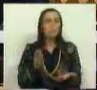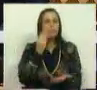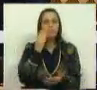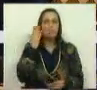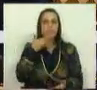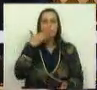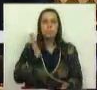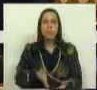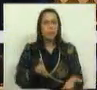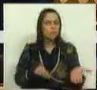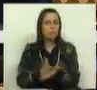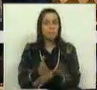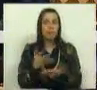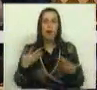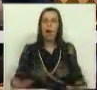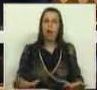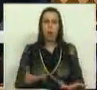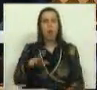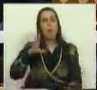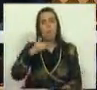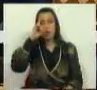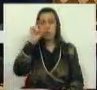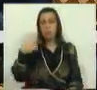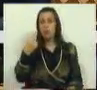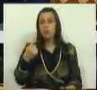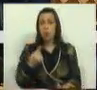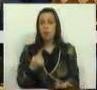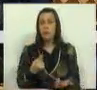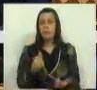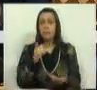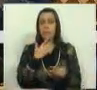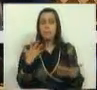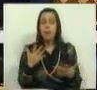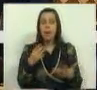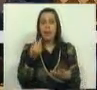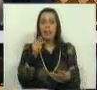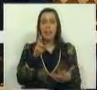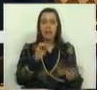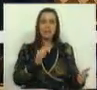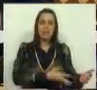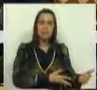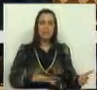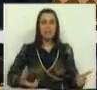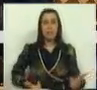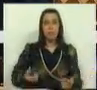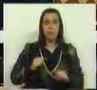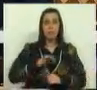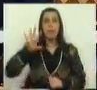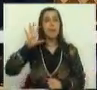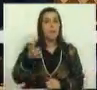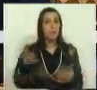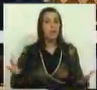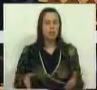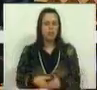custar no momento em que o país teve conhecimento da sua maior taxa de desemprego no nosso país.